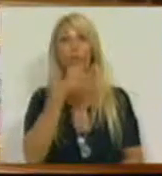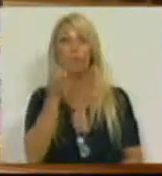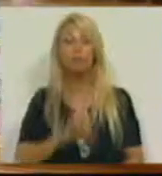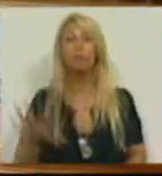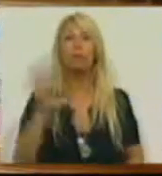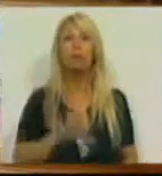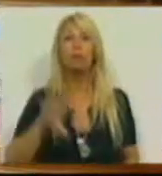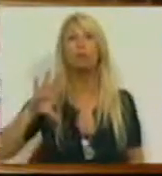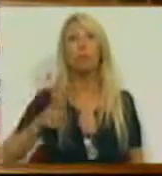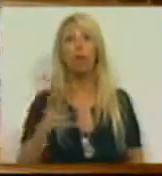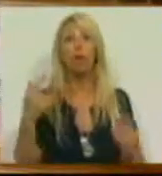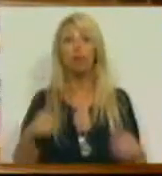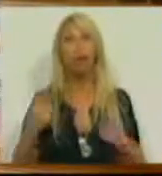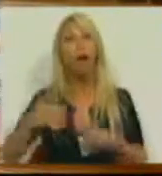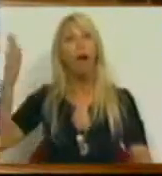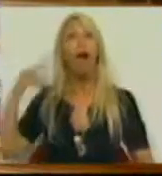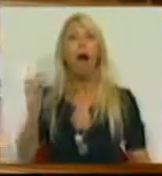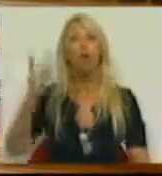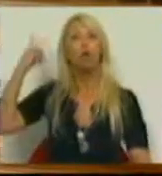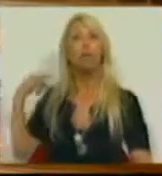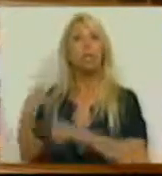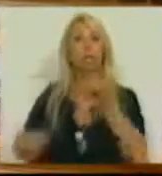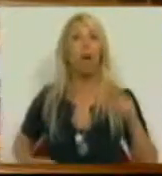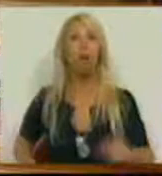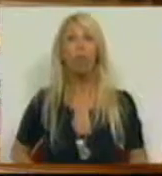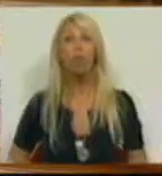em que o país estava há dois anos e meio.